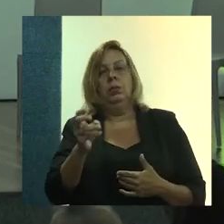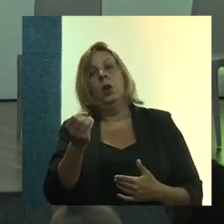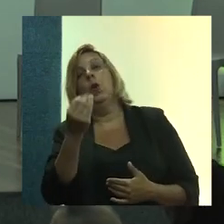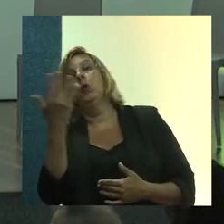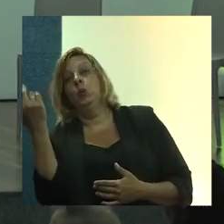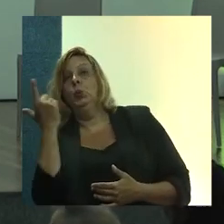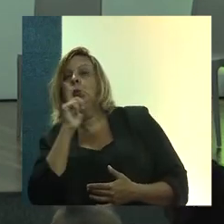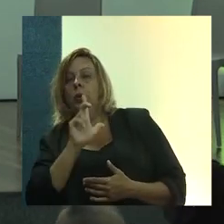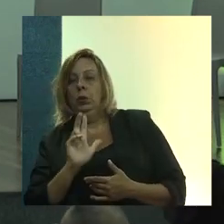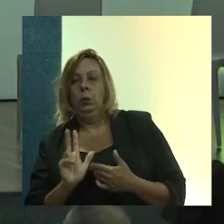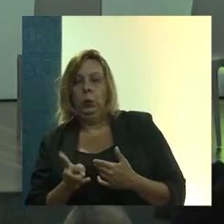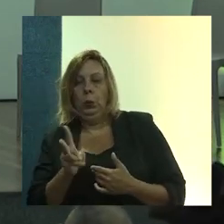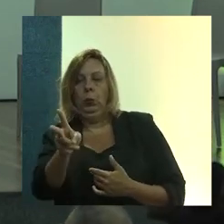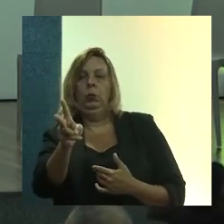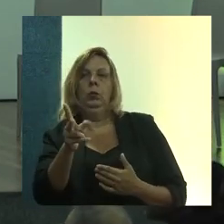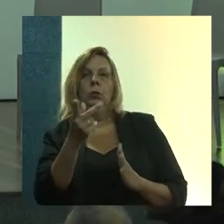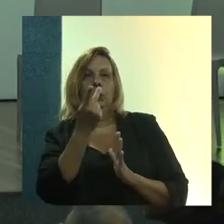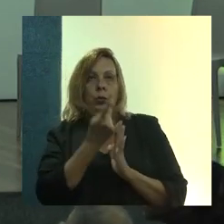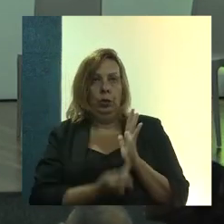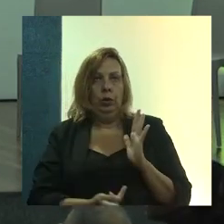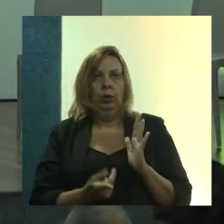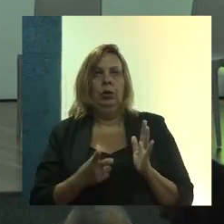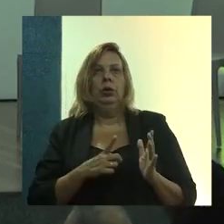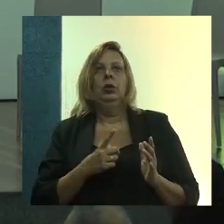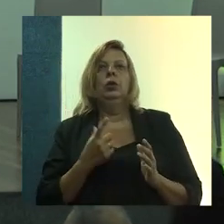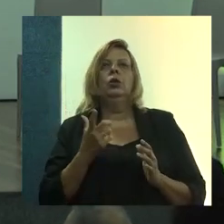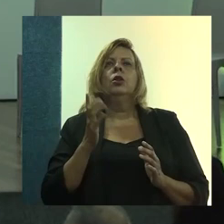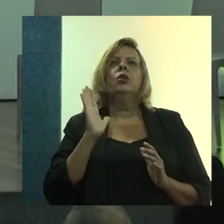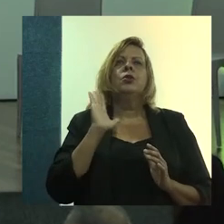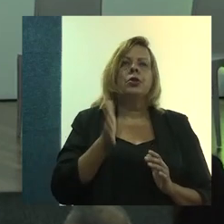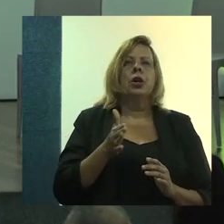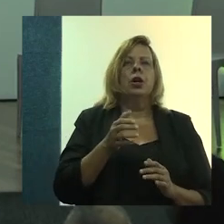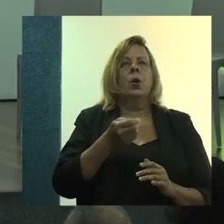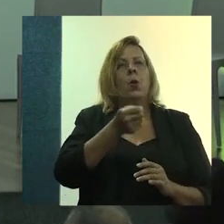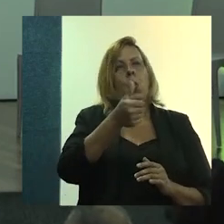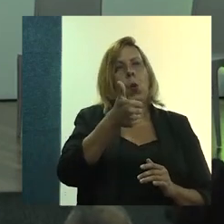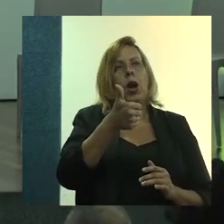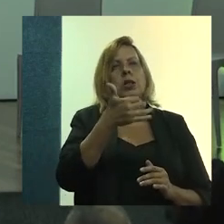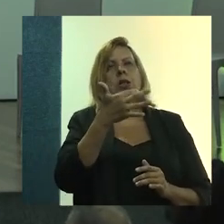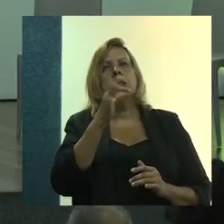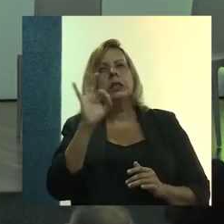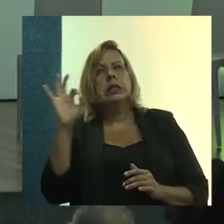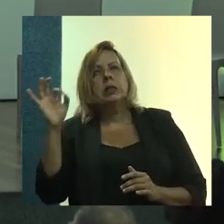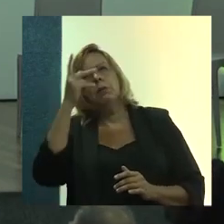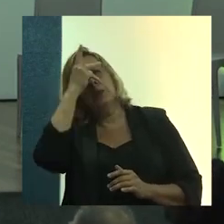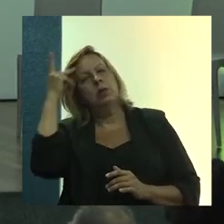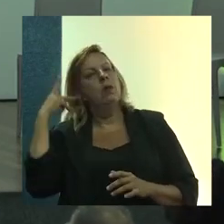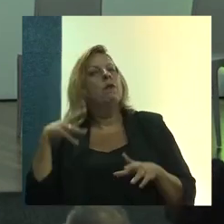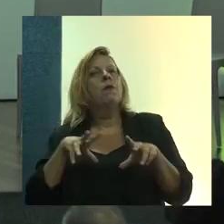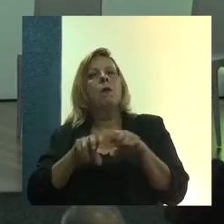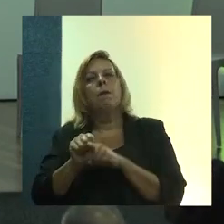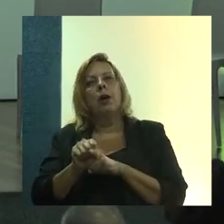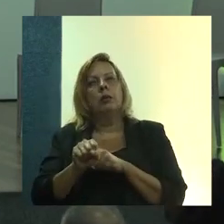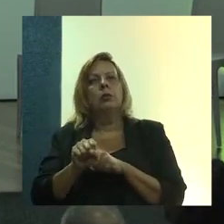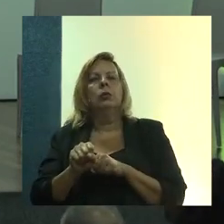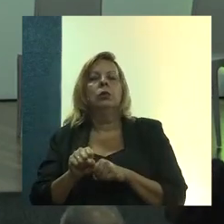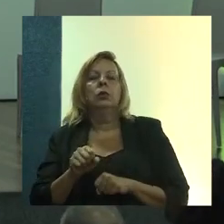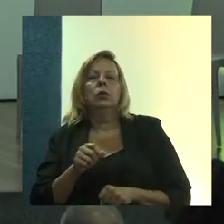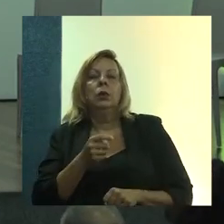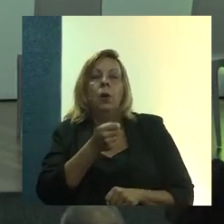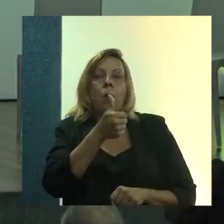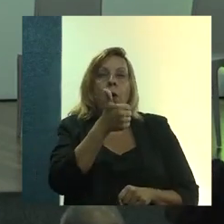deram em alguns projetos. Nós já temos quase uma centena de alunos formados, quase uma centena de